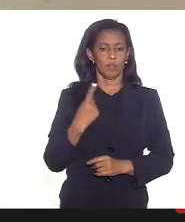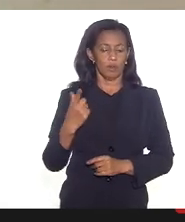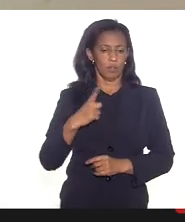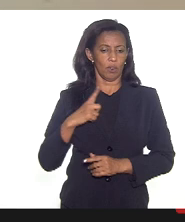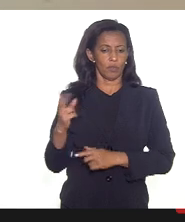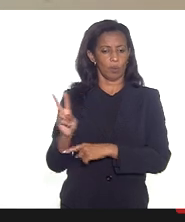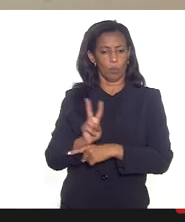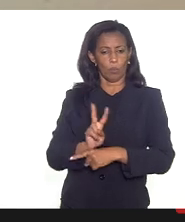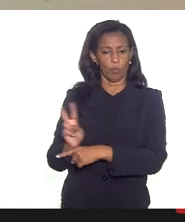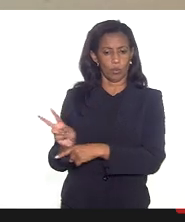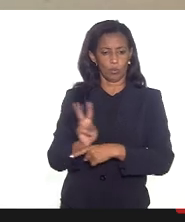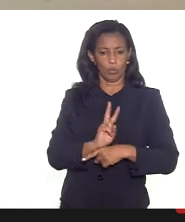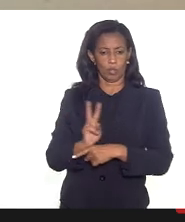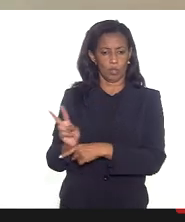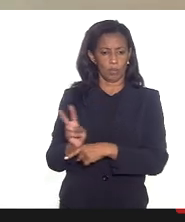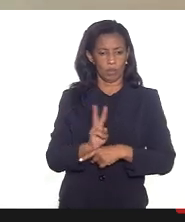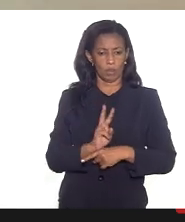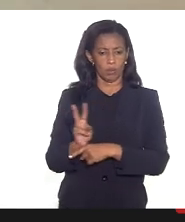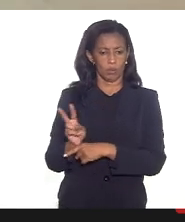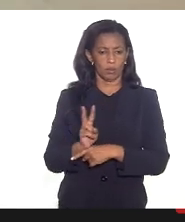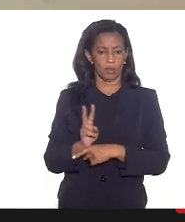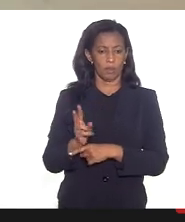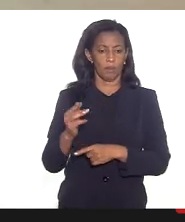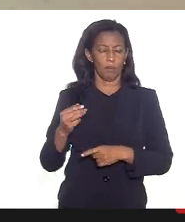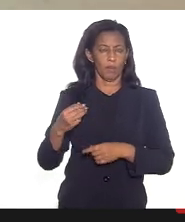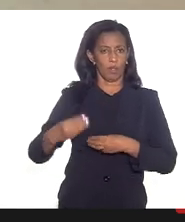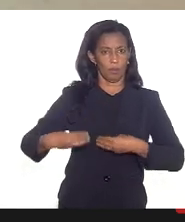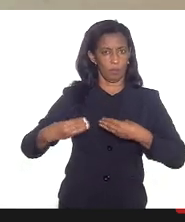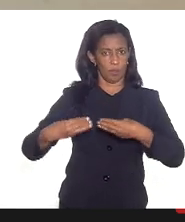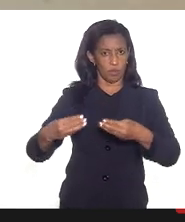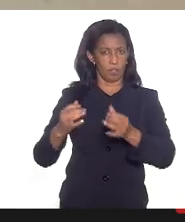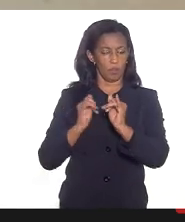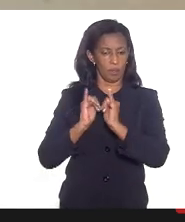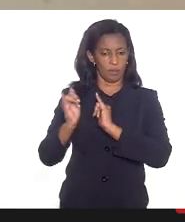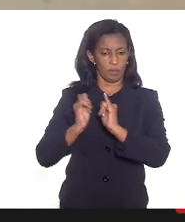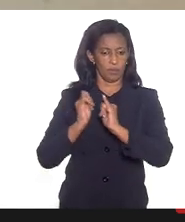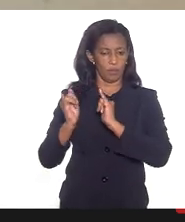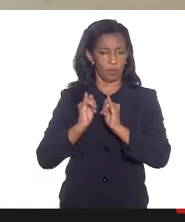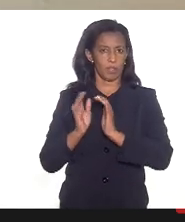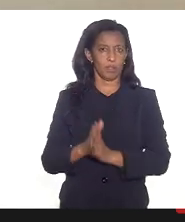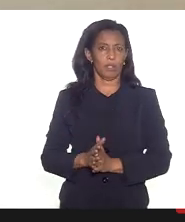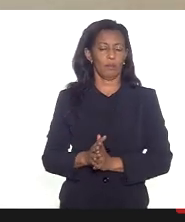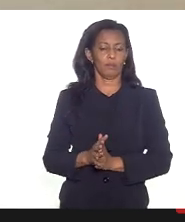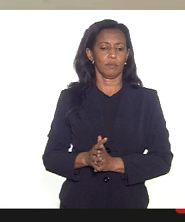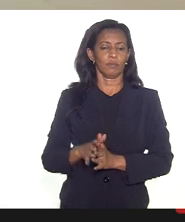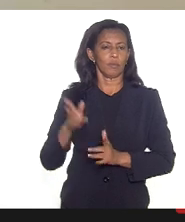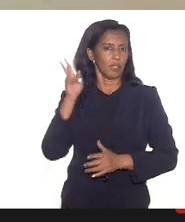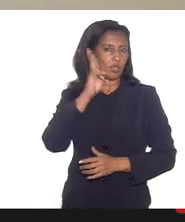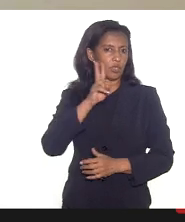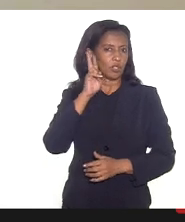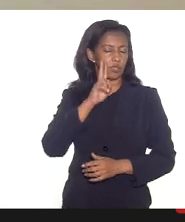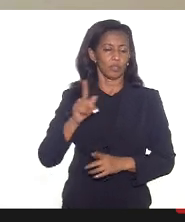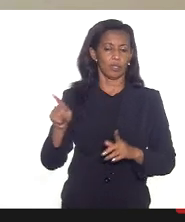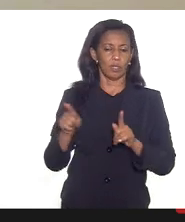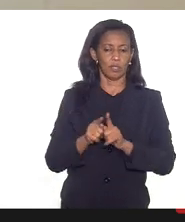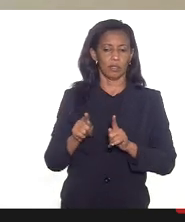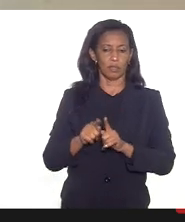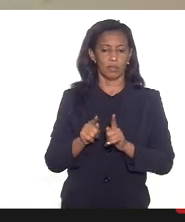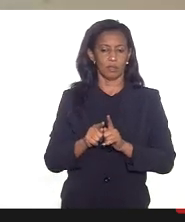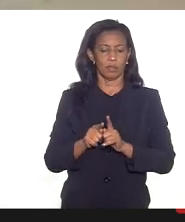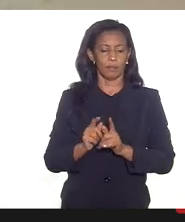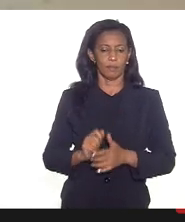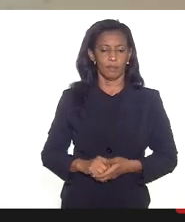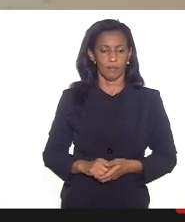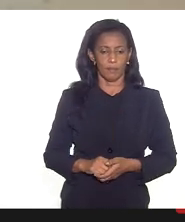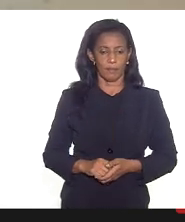monitoramento pelo ministério pelos dados do ministério pelos dados históricos da história do do